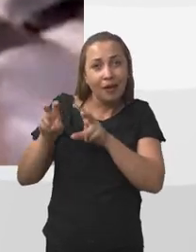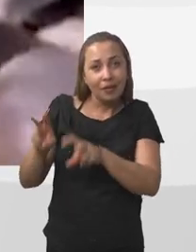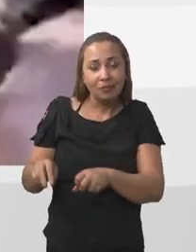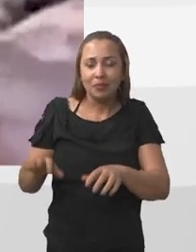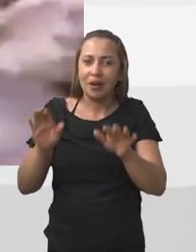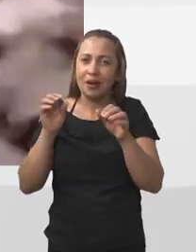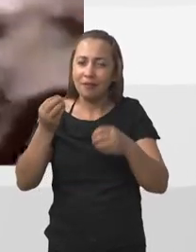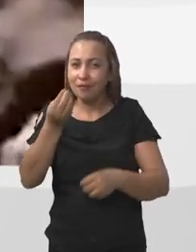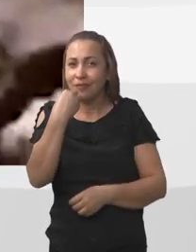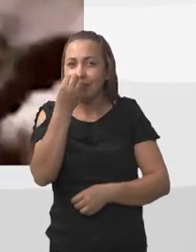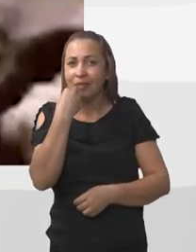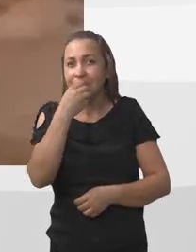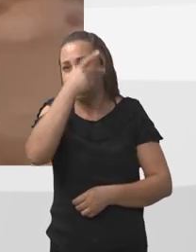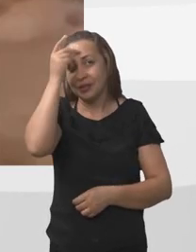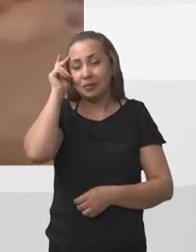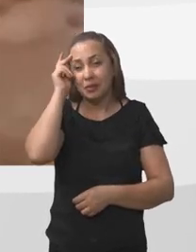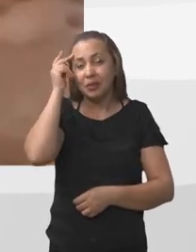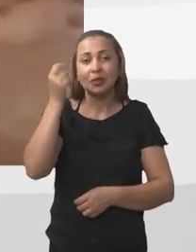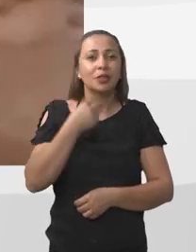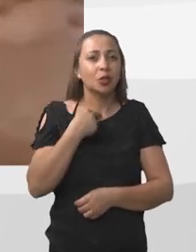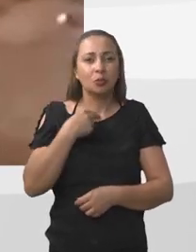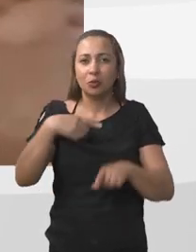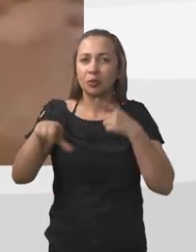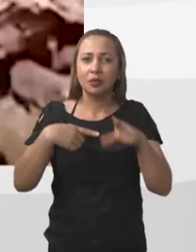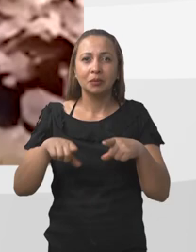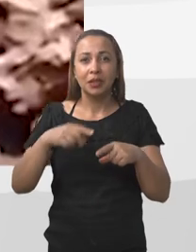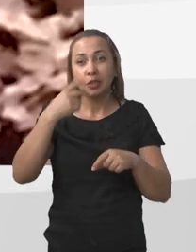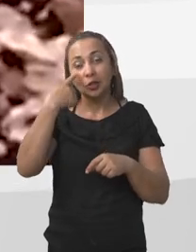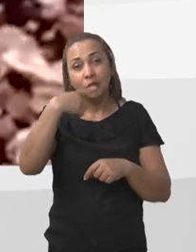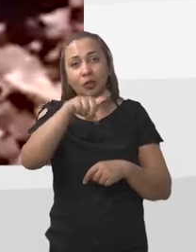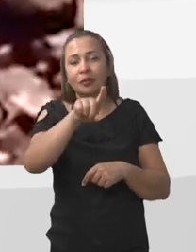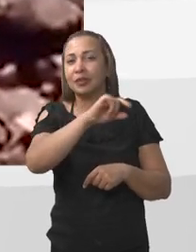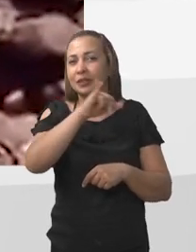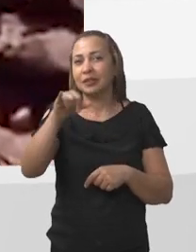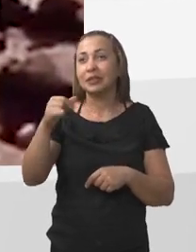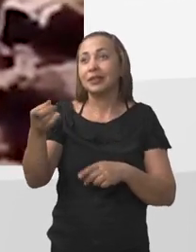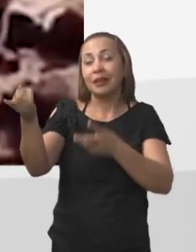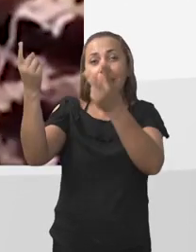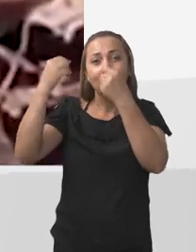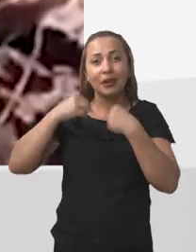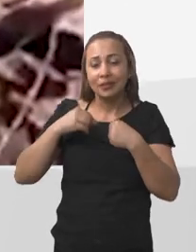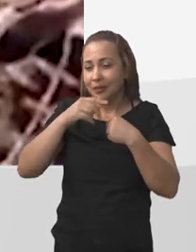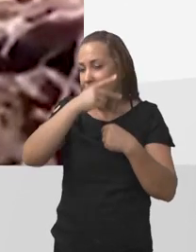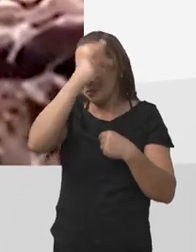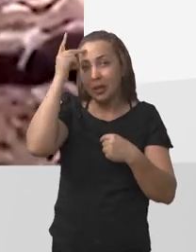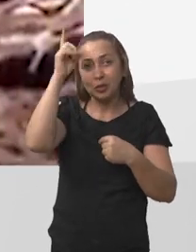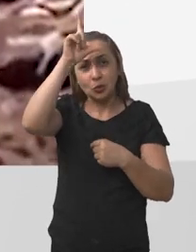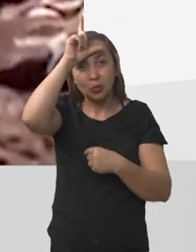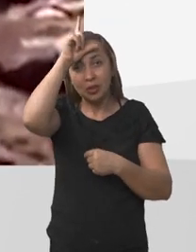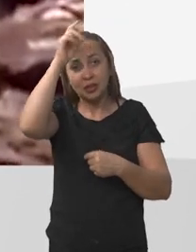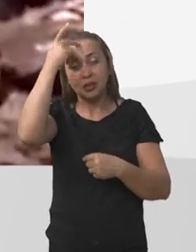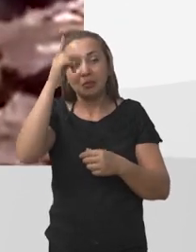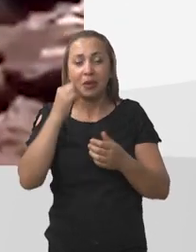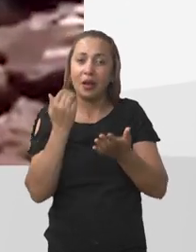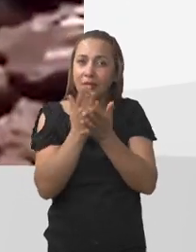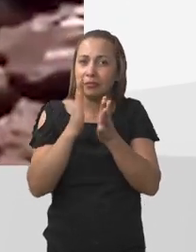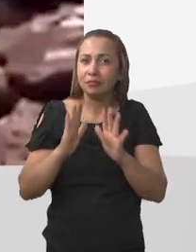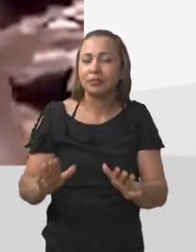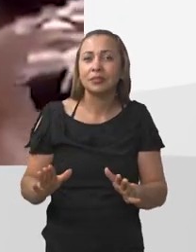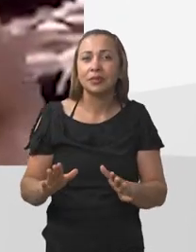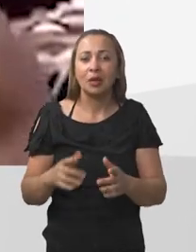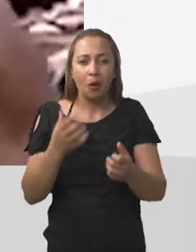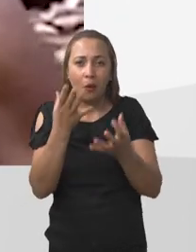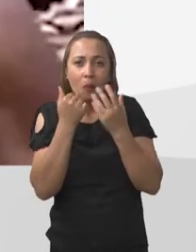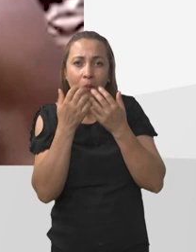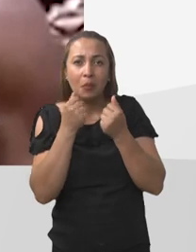que não pode trabalhar de jeito nenhum. E só vai, se Deus mandar do céu, um filho de Deus, para botar manzém para o povo dos